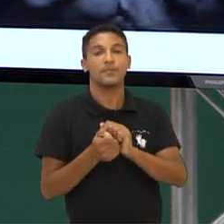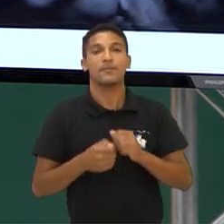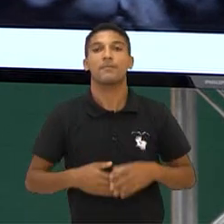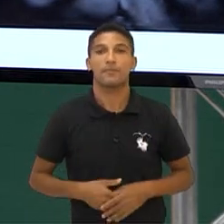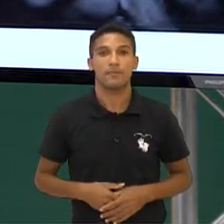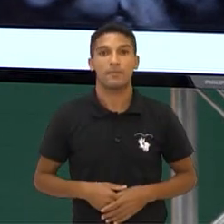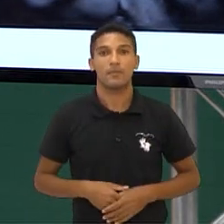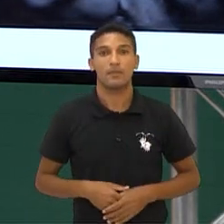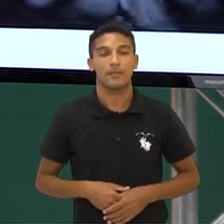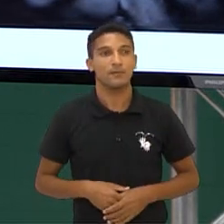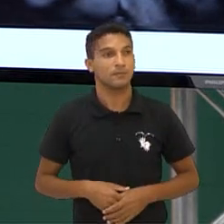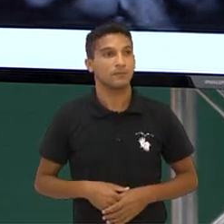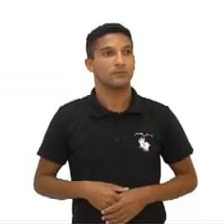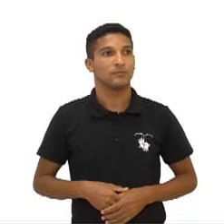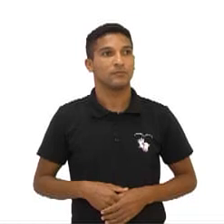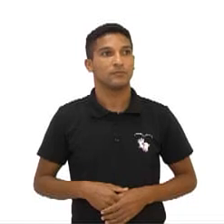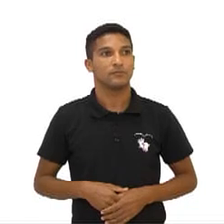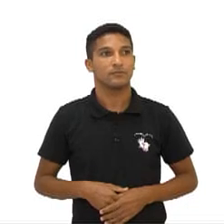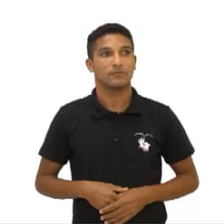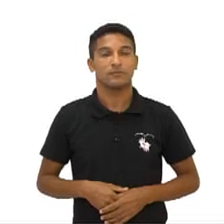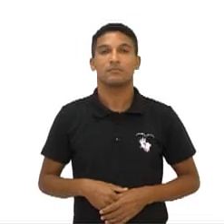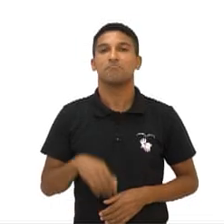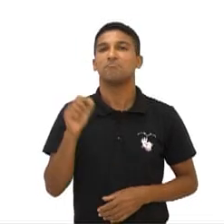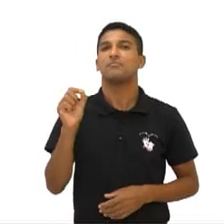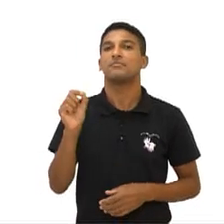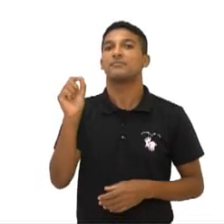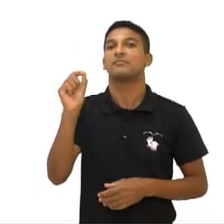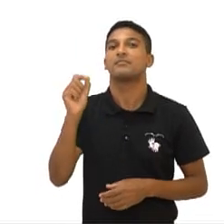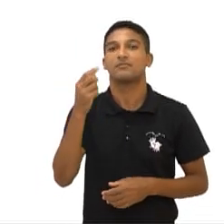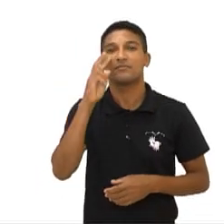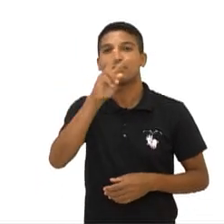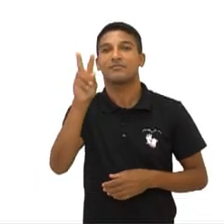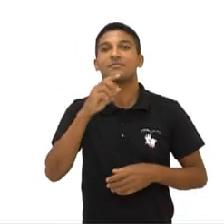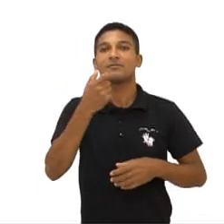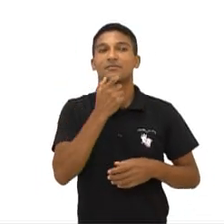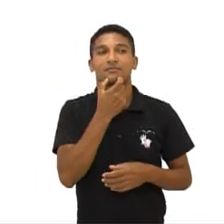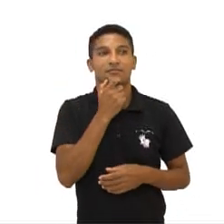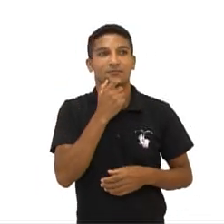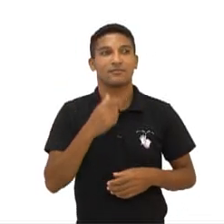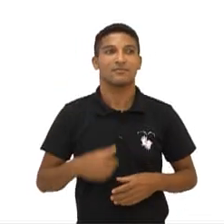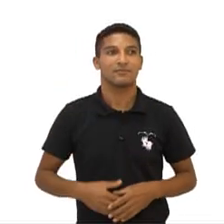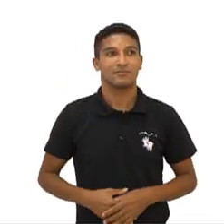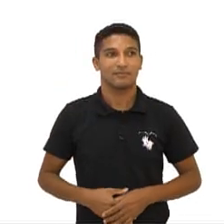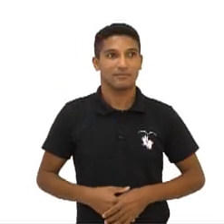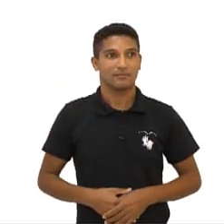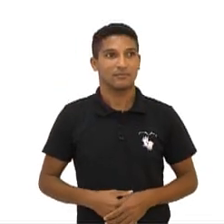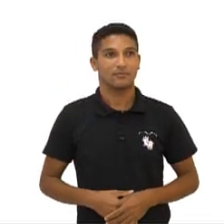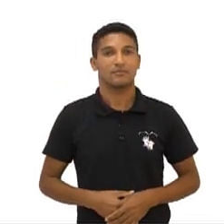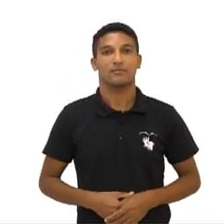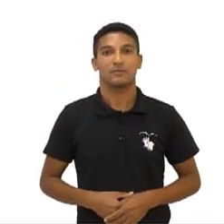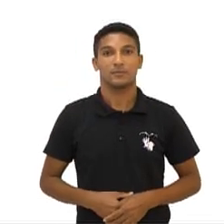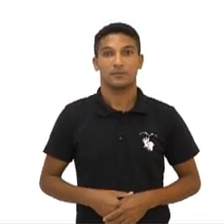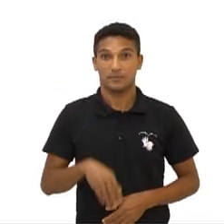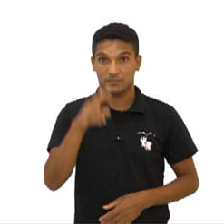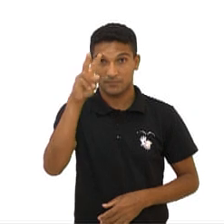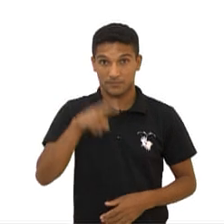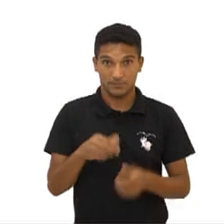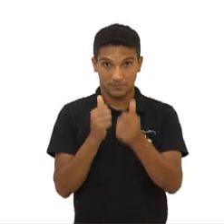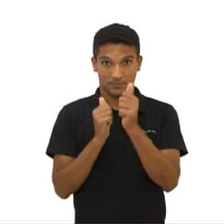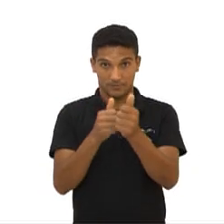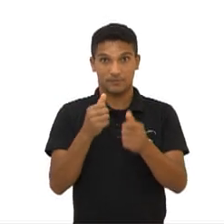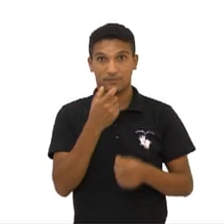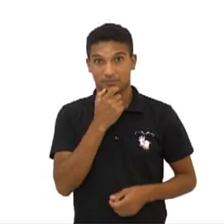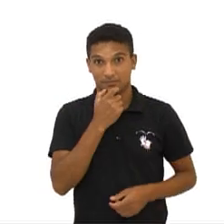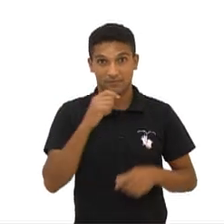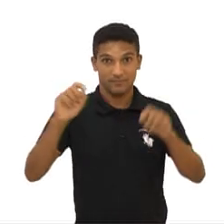para poder caber aqui no nosso quiz. Mas bora lá. Teacher, can you read for us? Of course it. When the power of love overcomes the love of